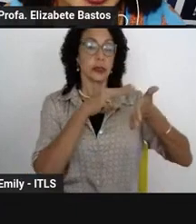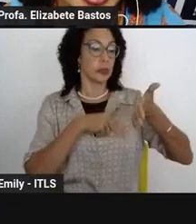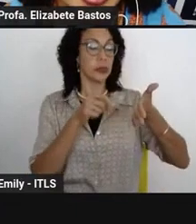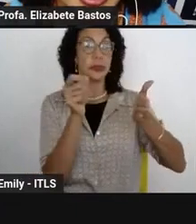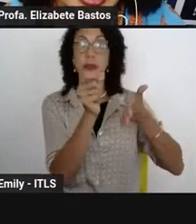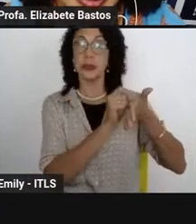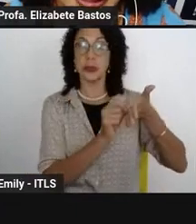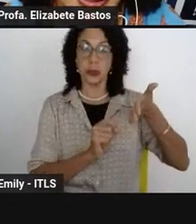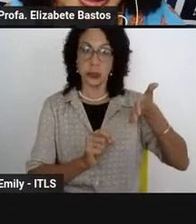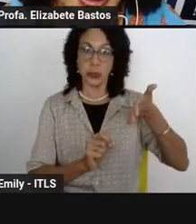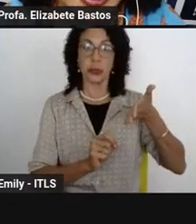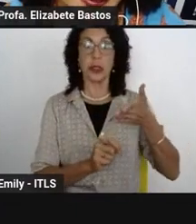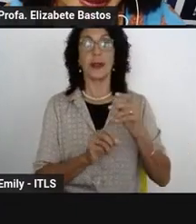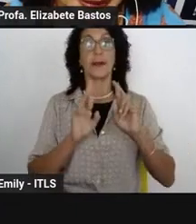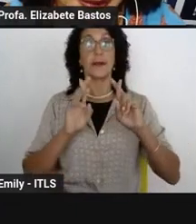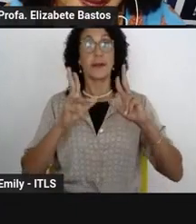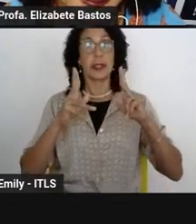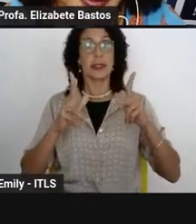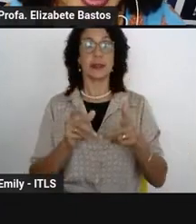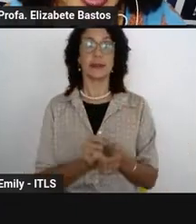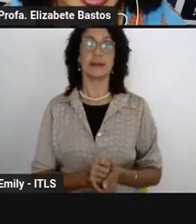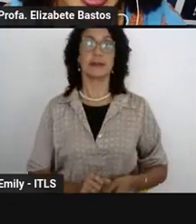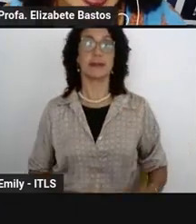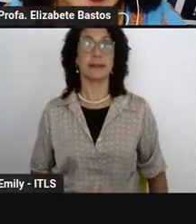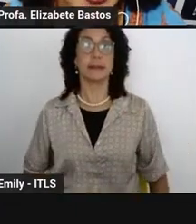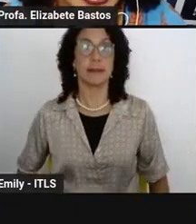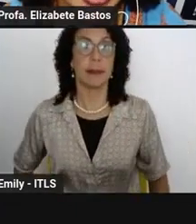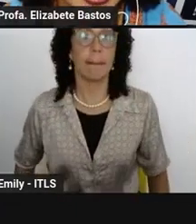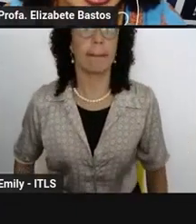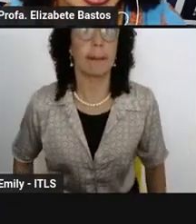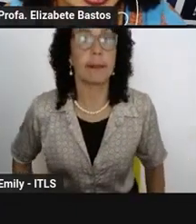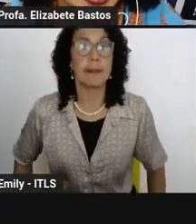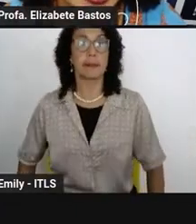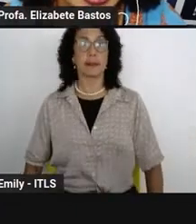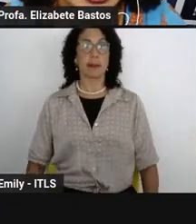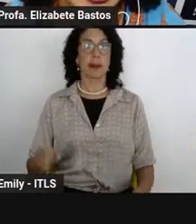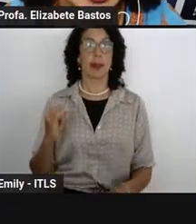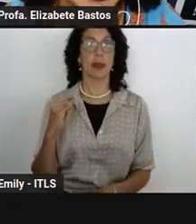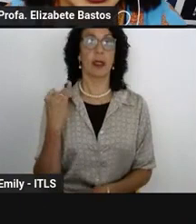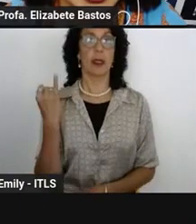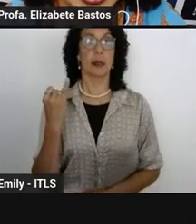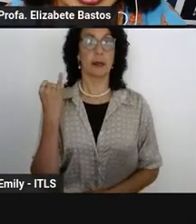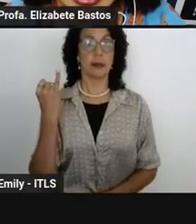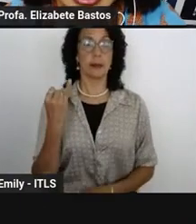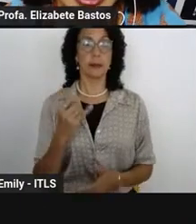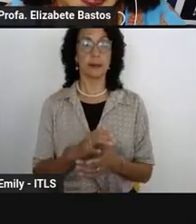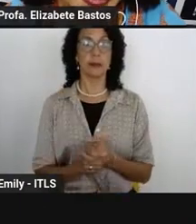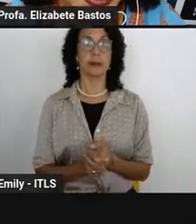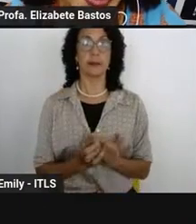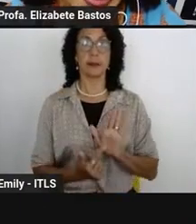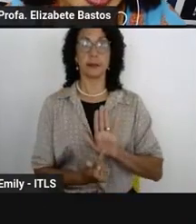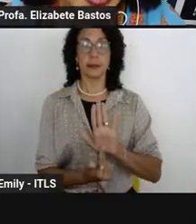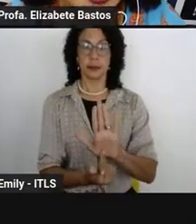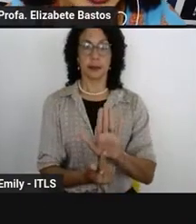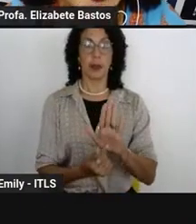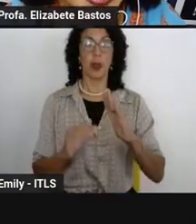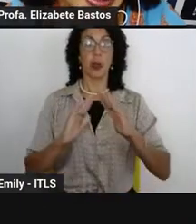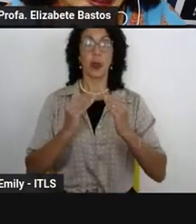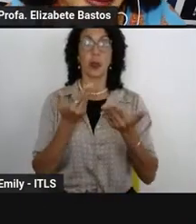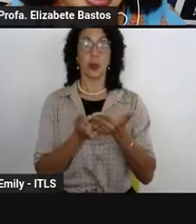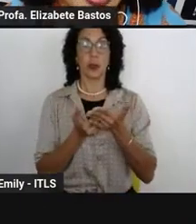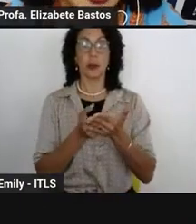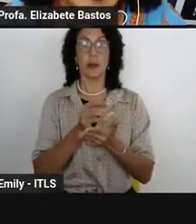promovendo esses diferentes letramentos. É importante registrar também que uma escola da rede, a professora, a escola